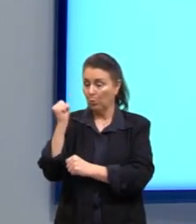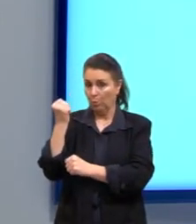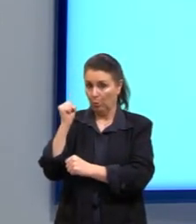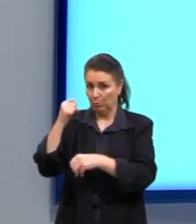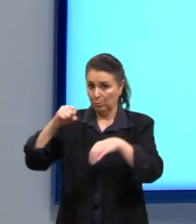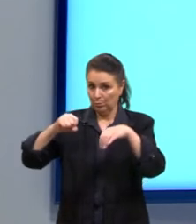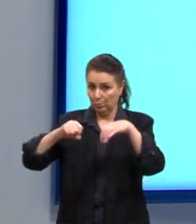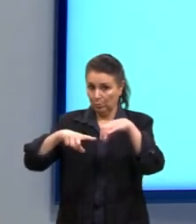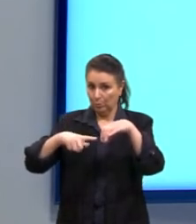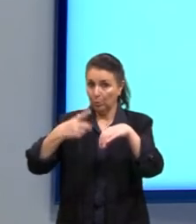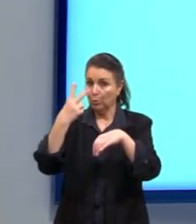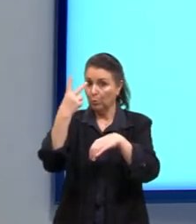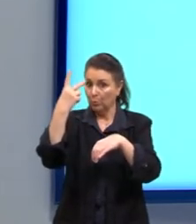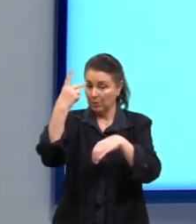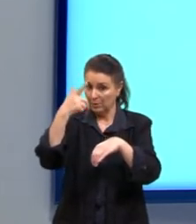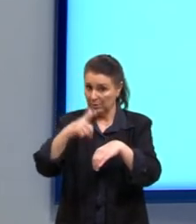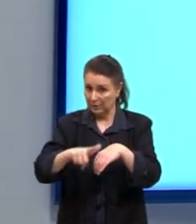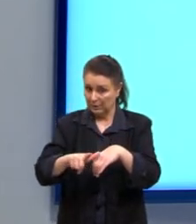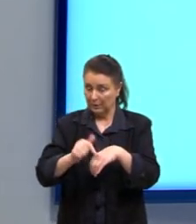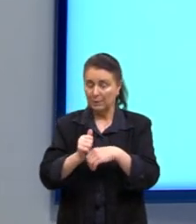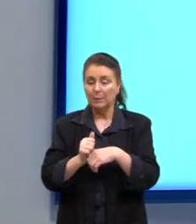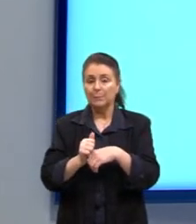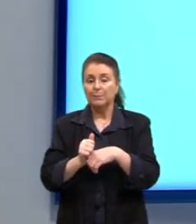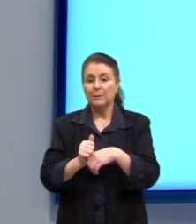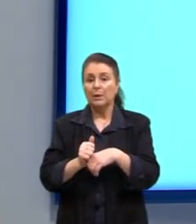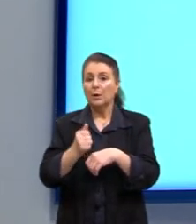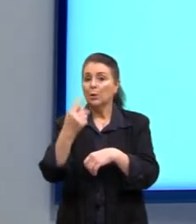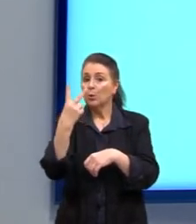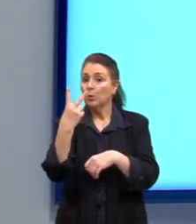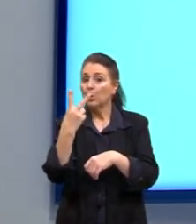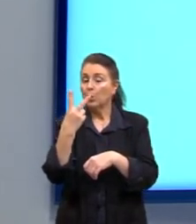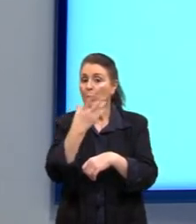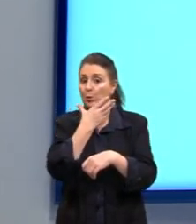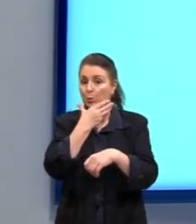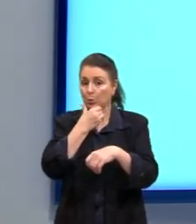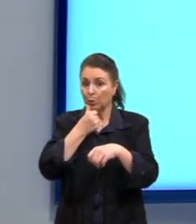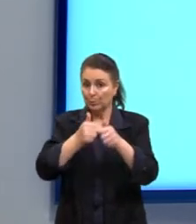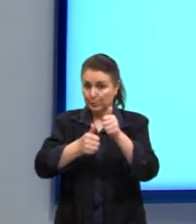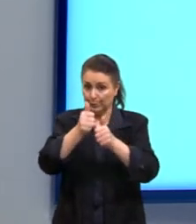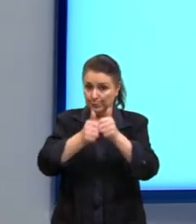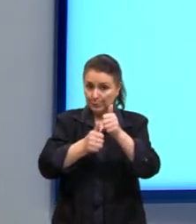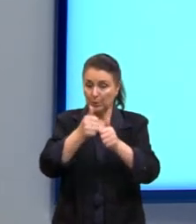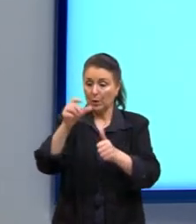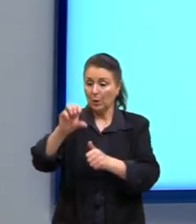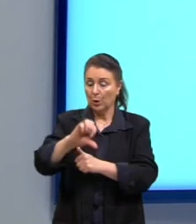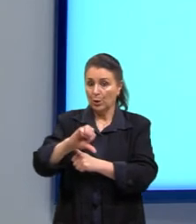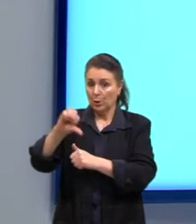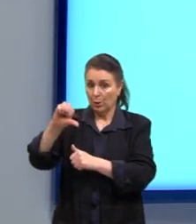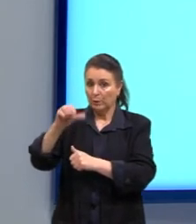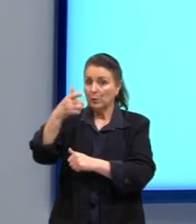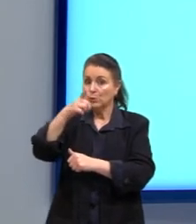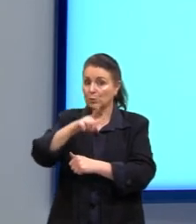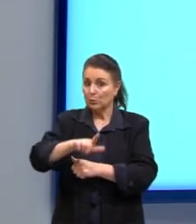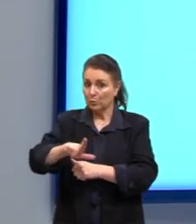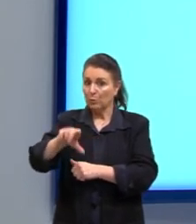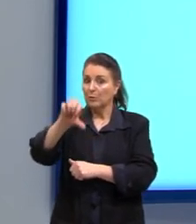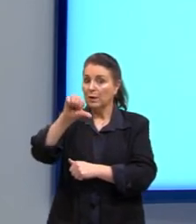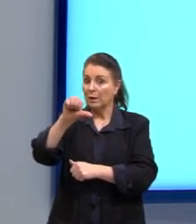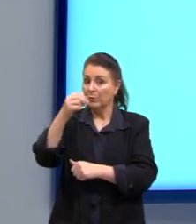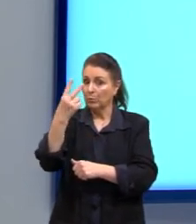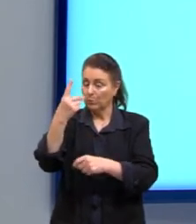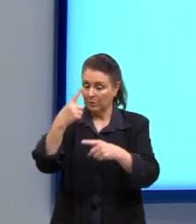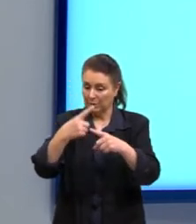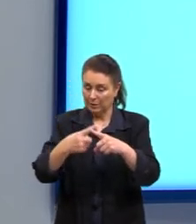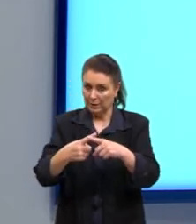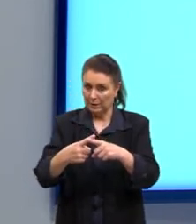o oito, ele se repete duas vezes. Dois jogadores marcaram nove gols. Então, repetimos o nove duas vezes